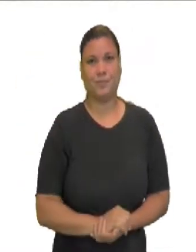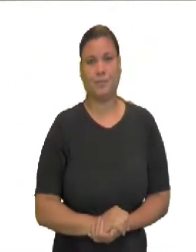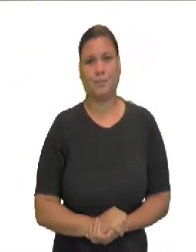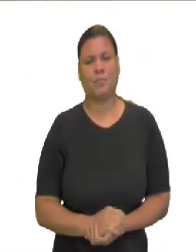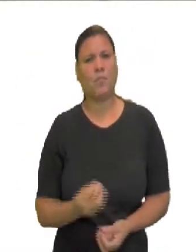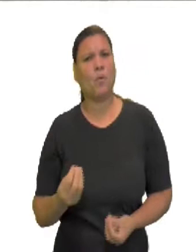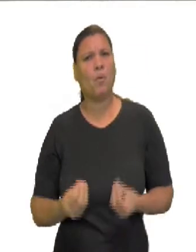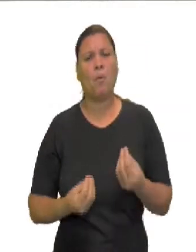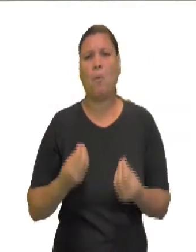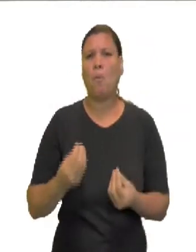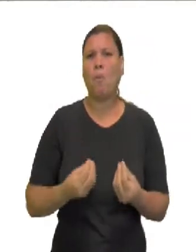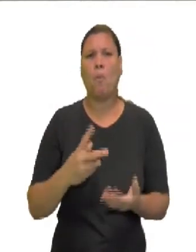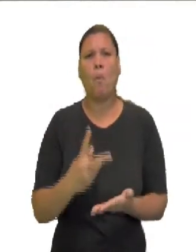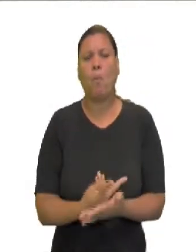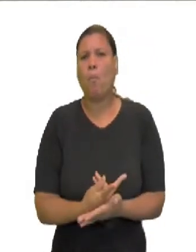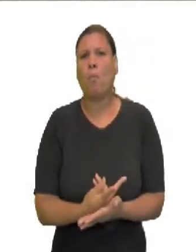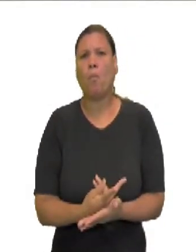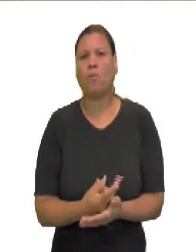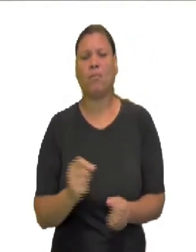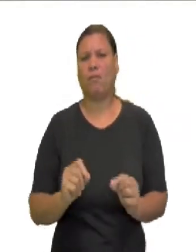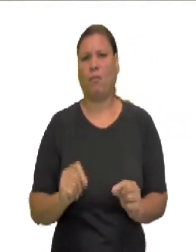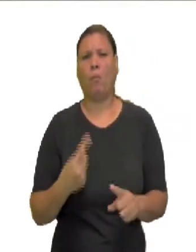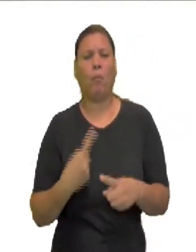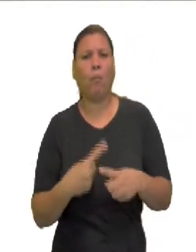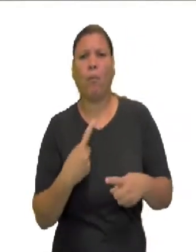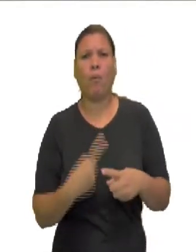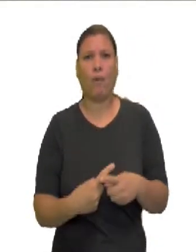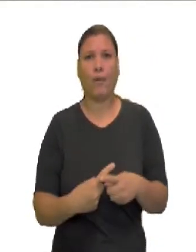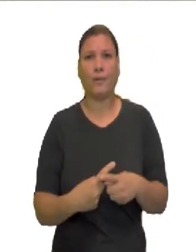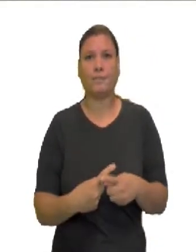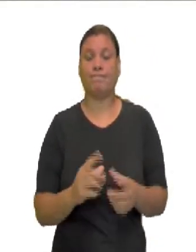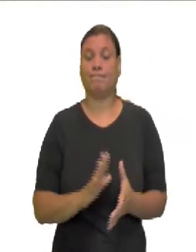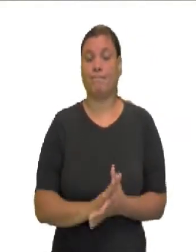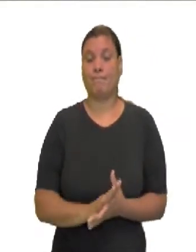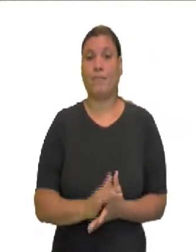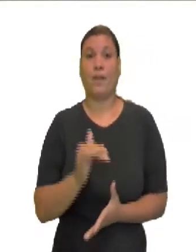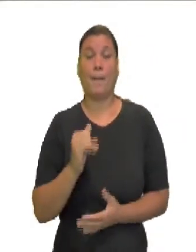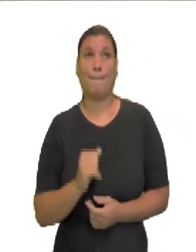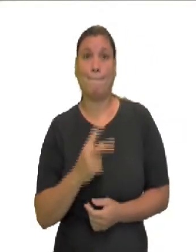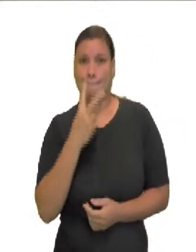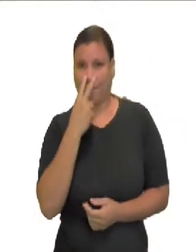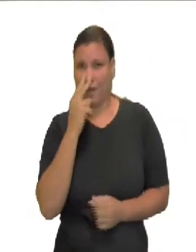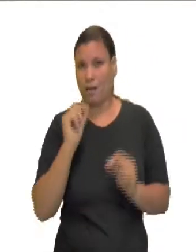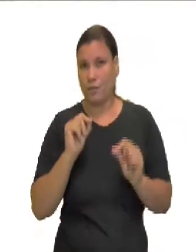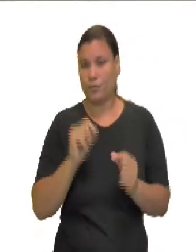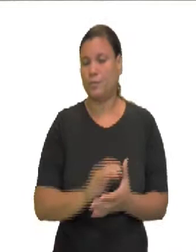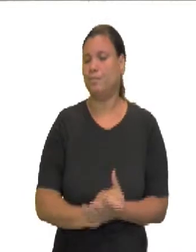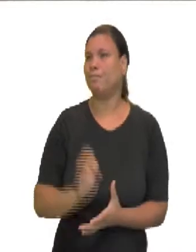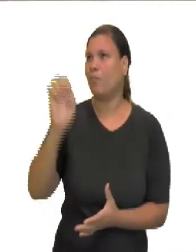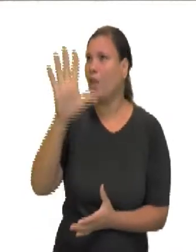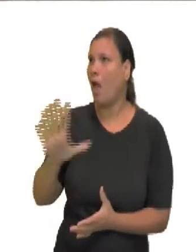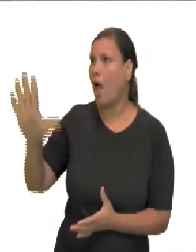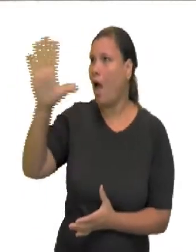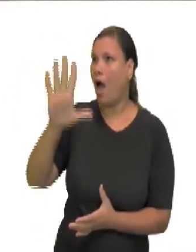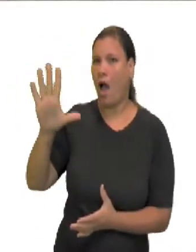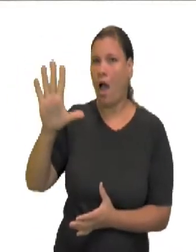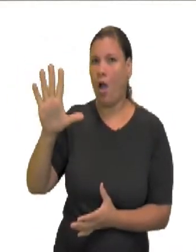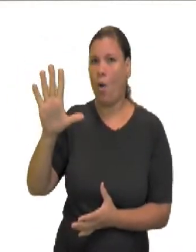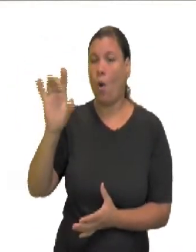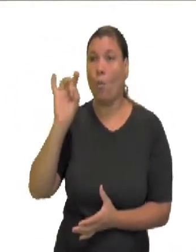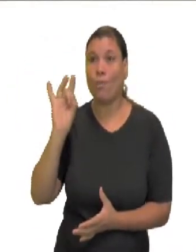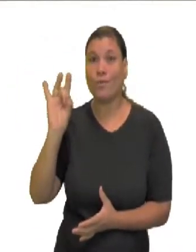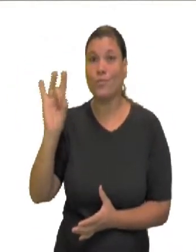em conta somente os valores europeus. Então presta atenção. A Europa como centro do mundo, levando em conta